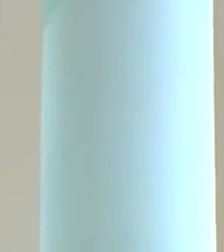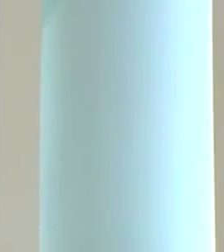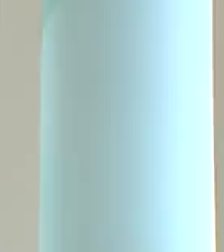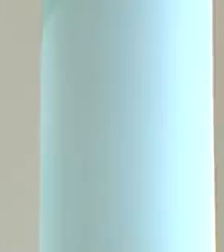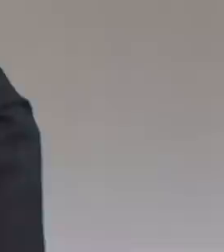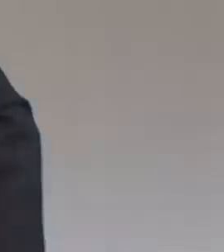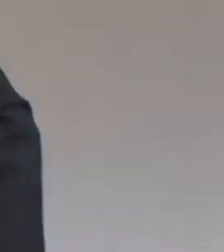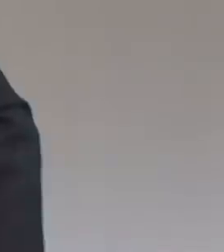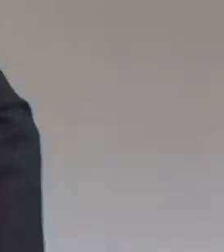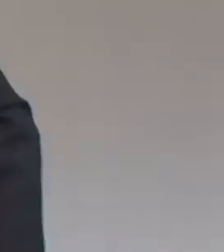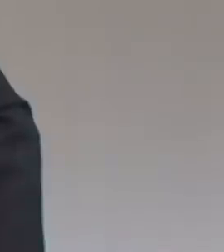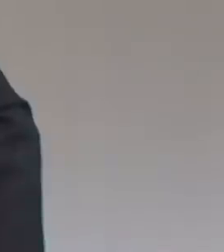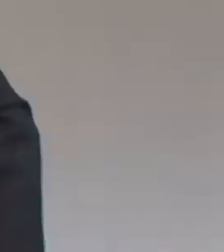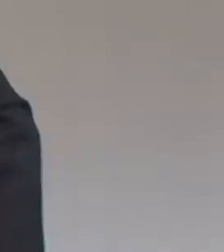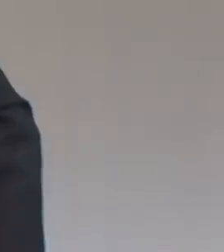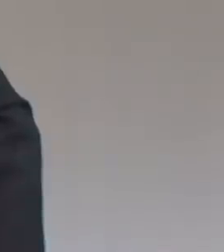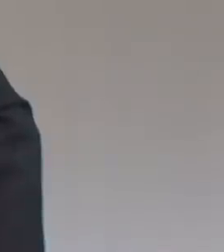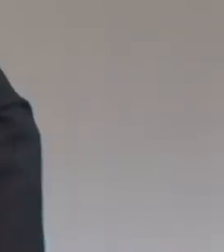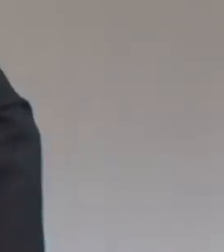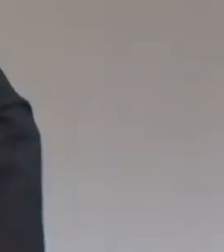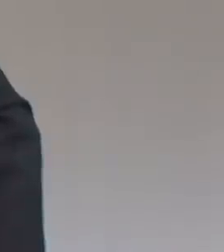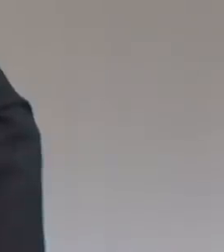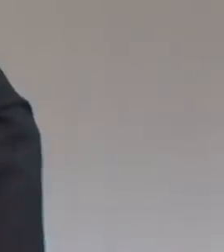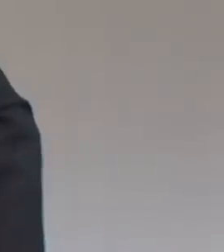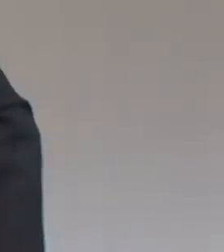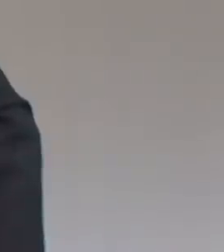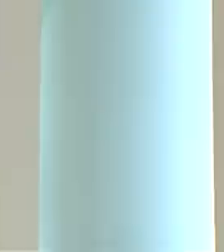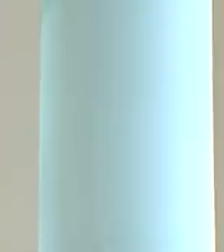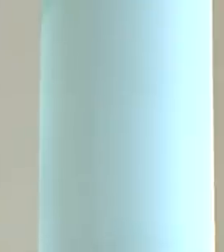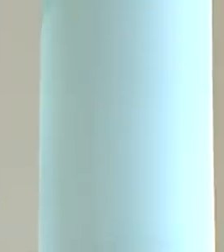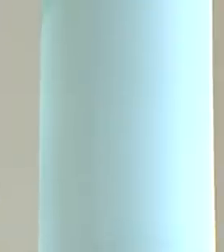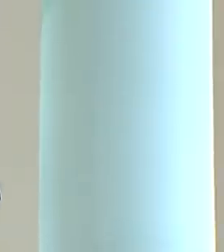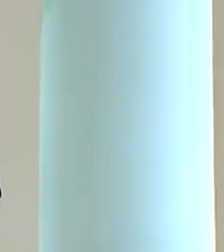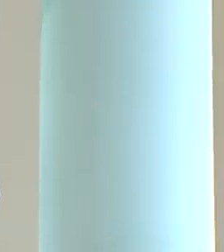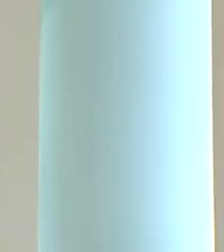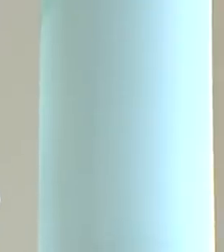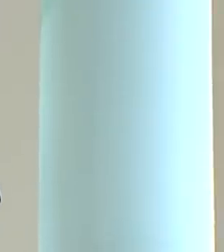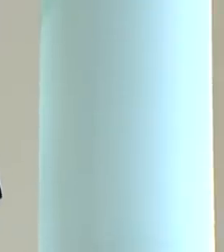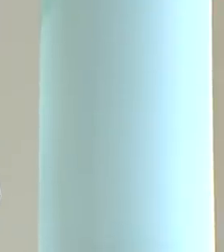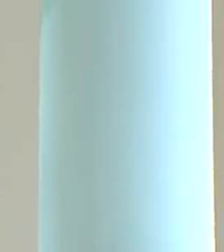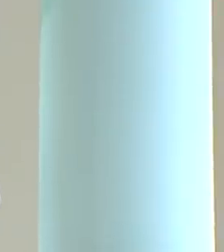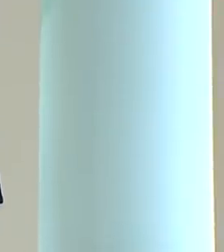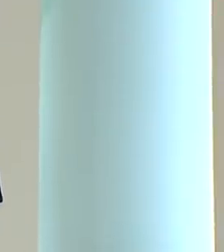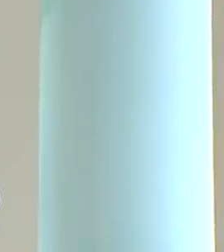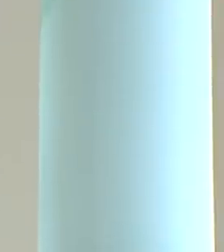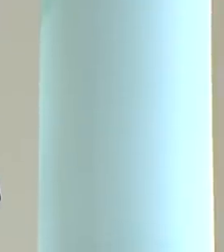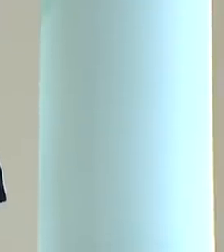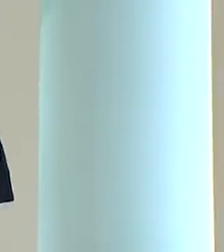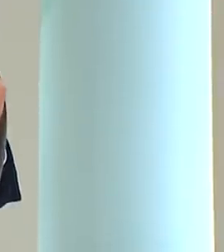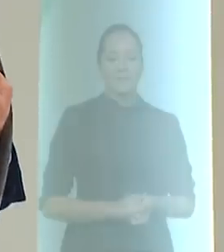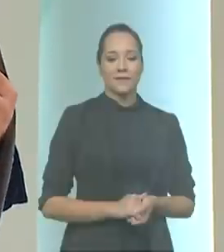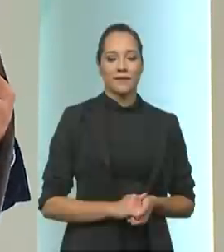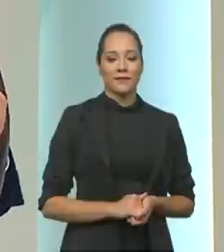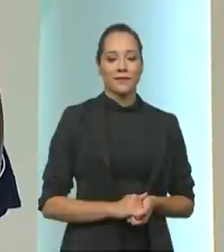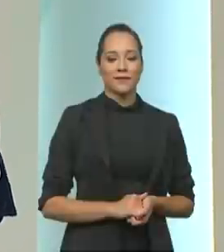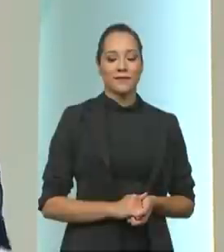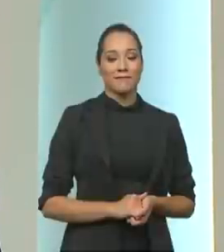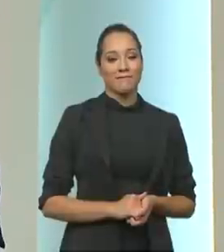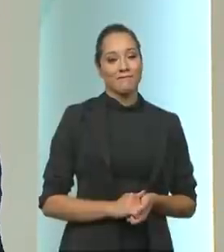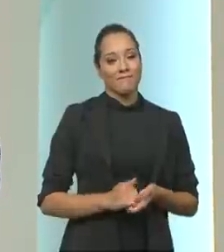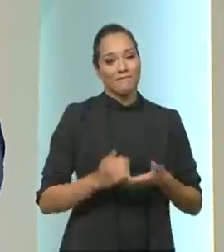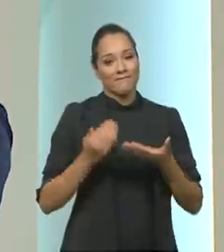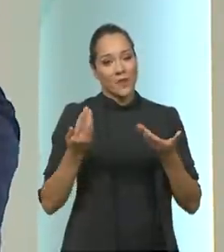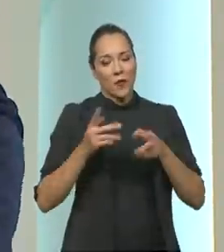Fagner, que inclusive gravou várias músicas com o Zé Ramalho, com o Luiz Gonzaga. Enfim, Luiz